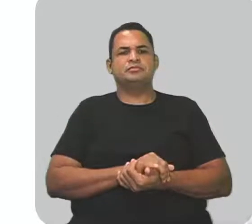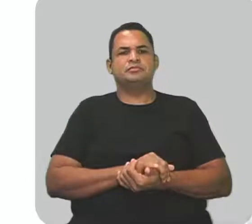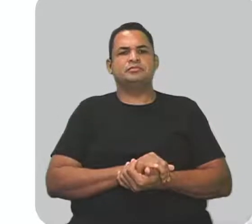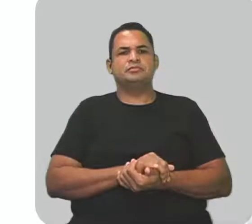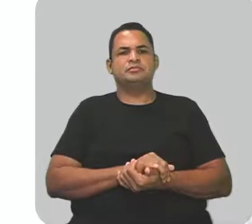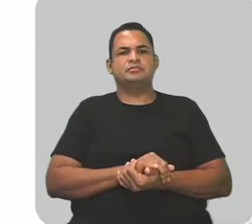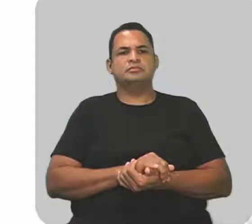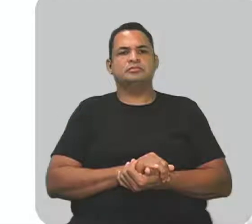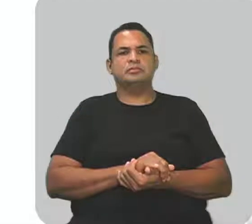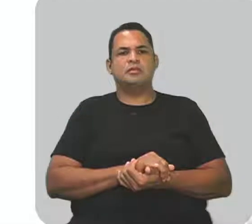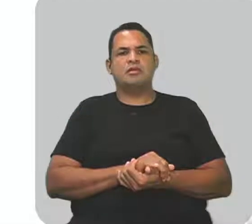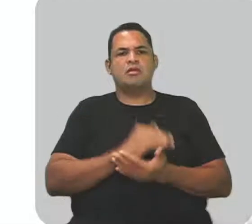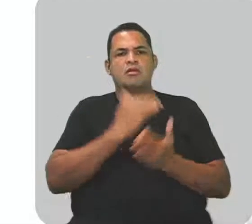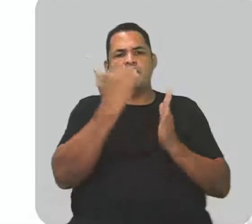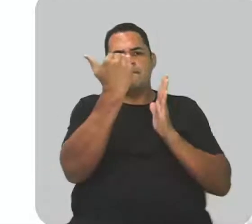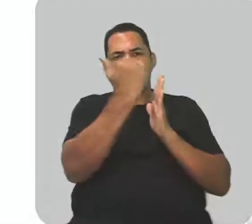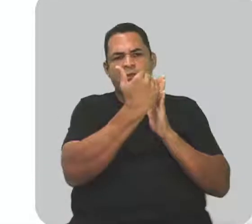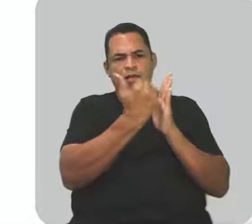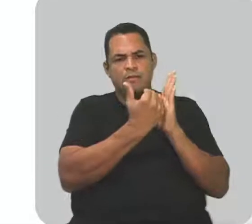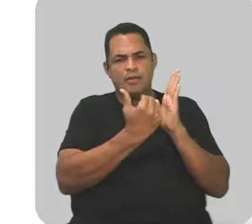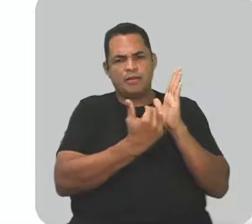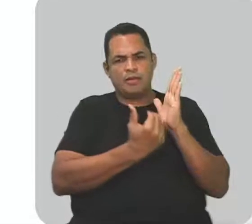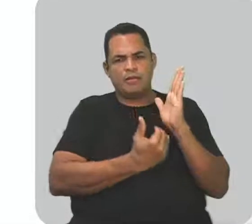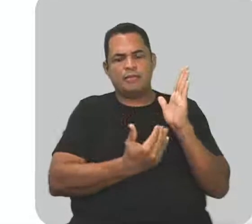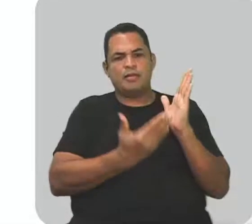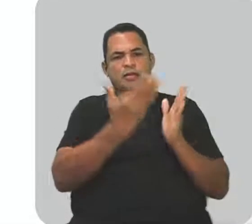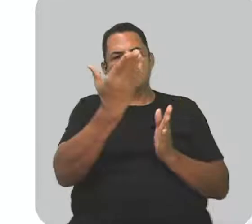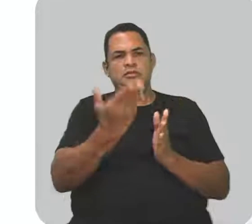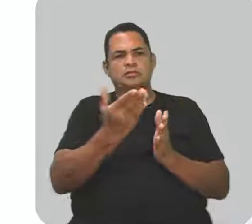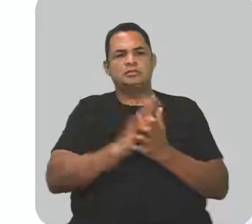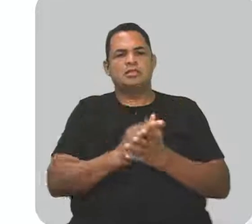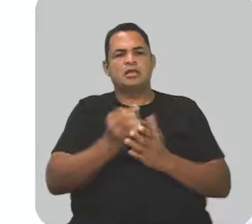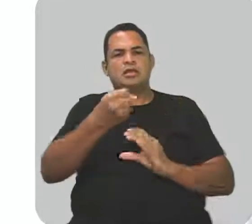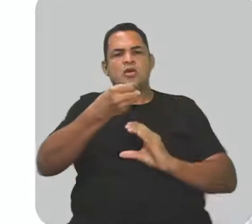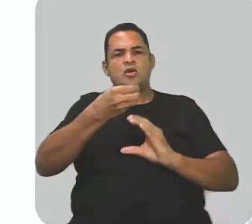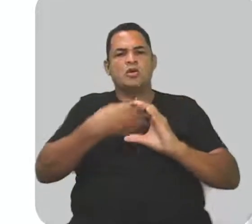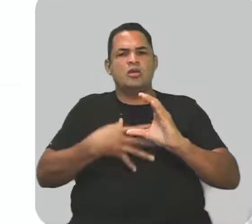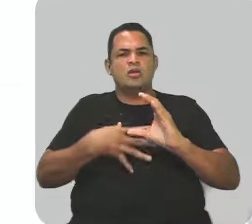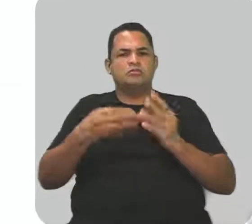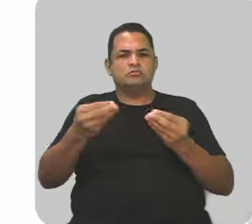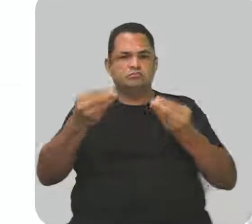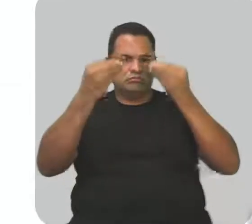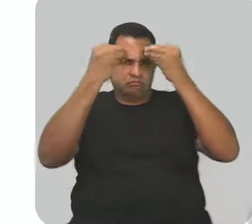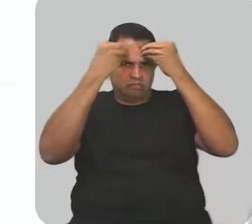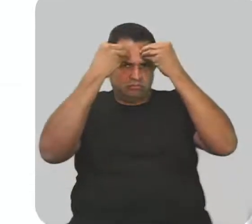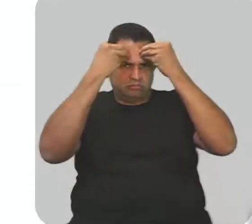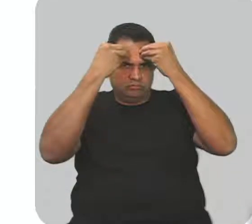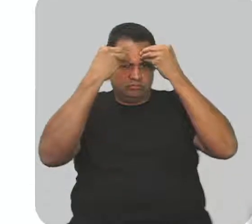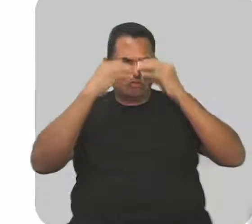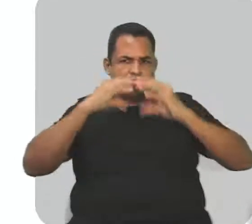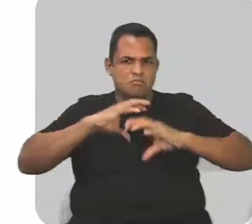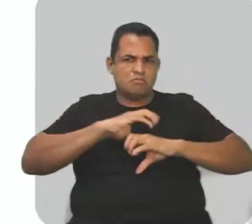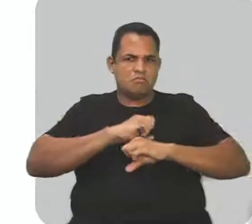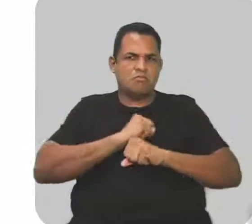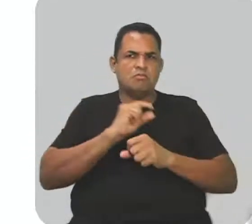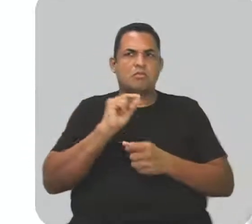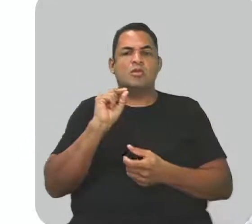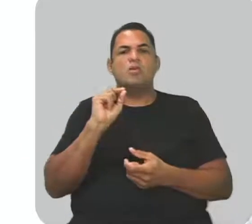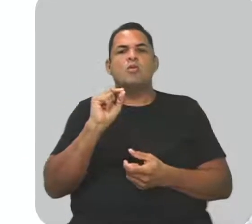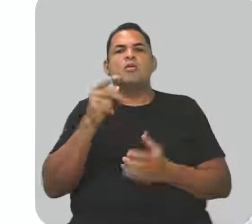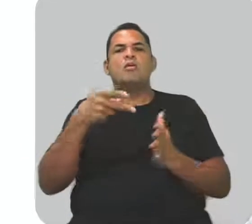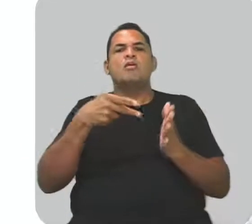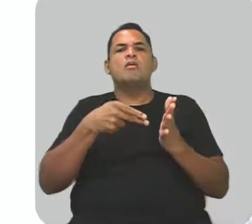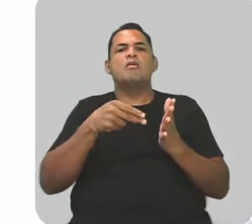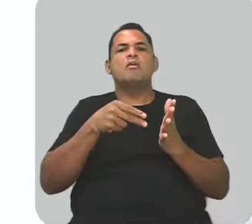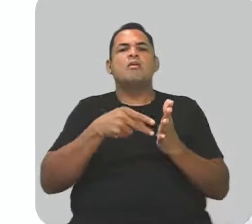o rol de características em que você vai fixar a compreensão do que realmente